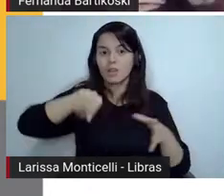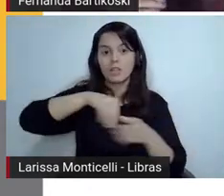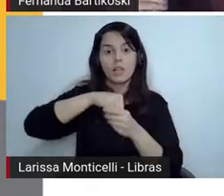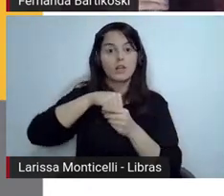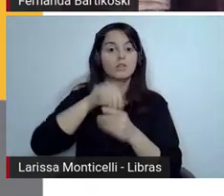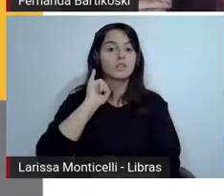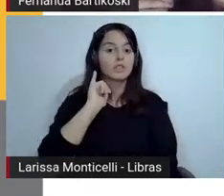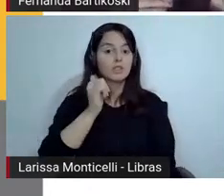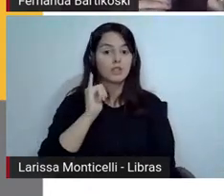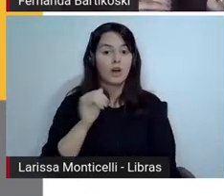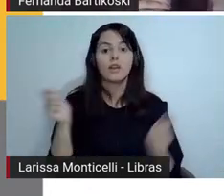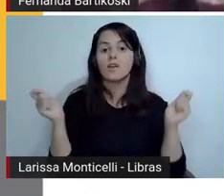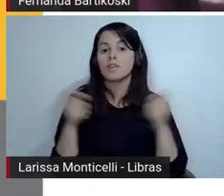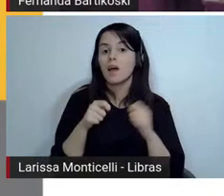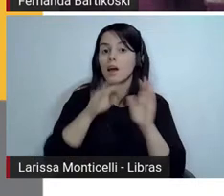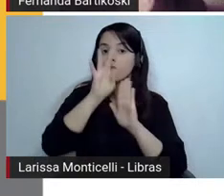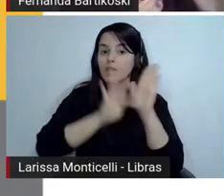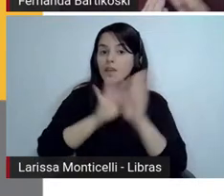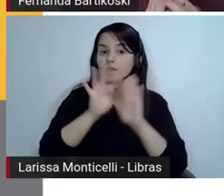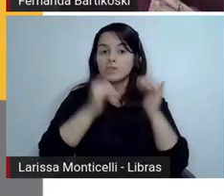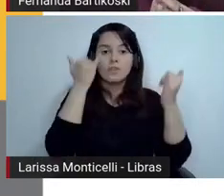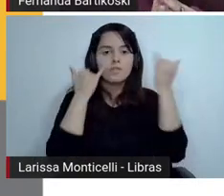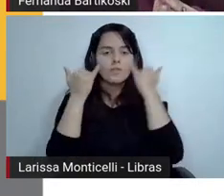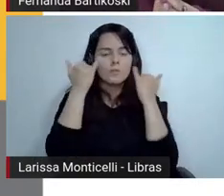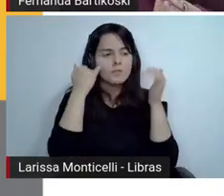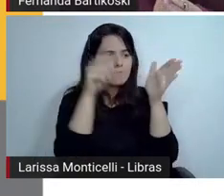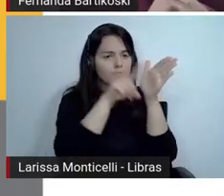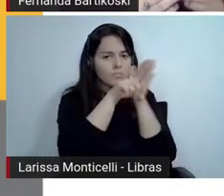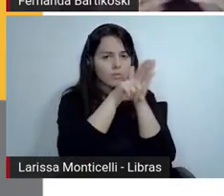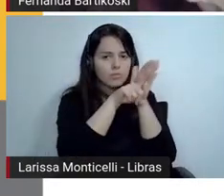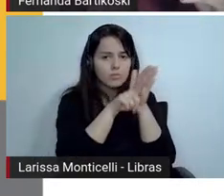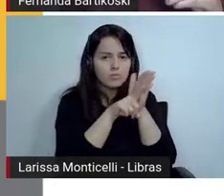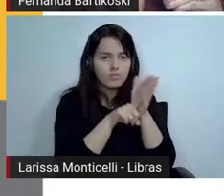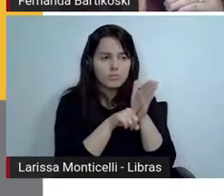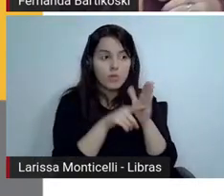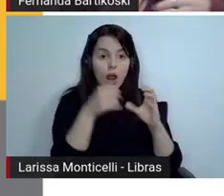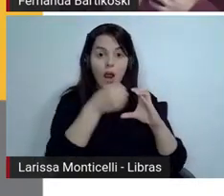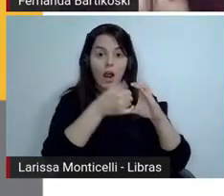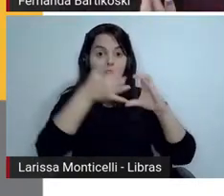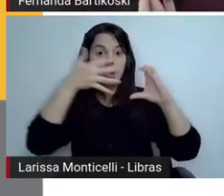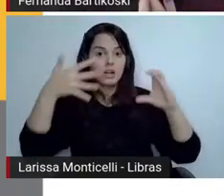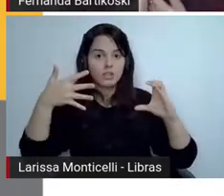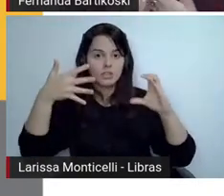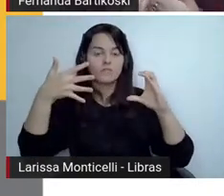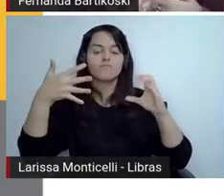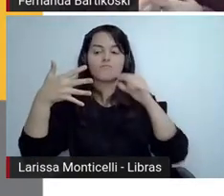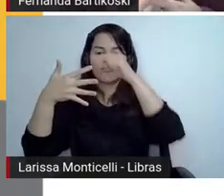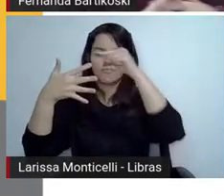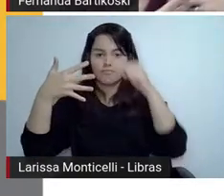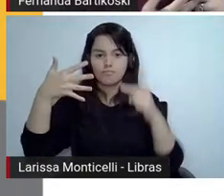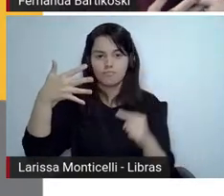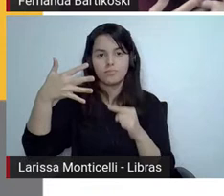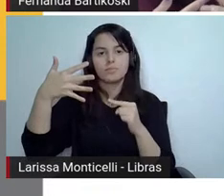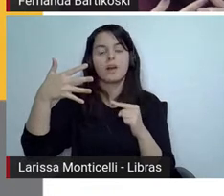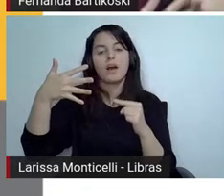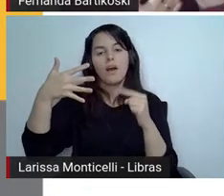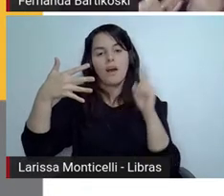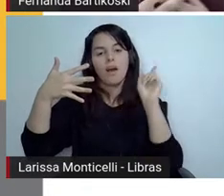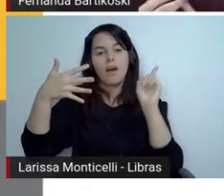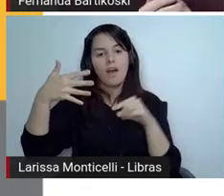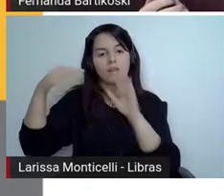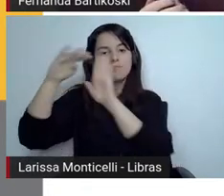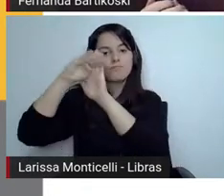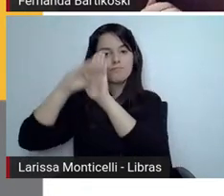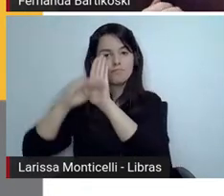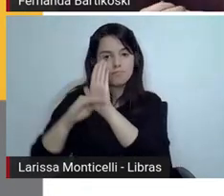então a gente pode listar esses personagens e a partir disso pensar em características físicas